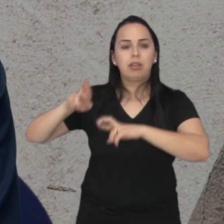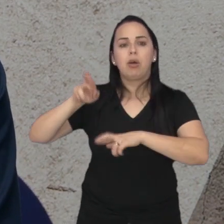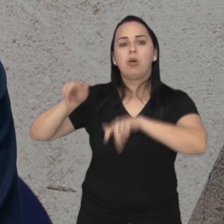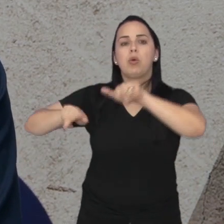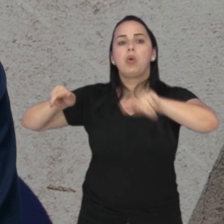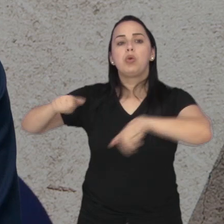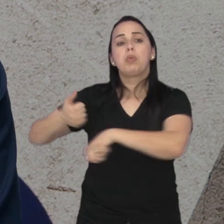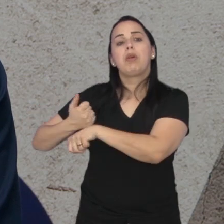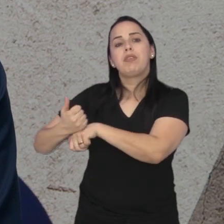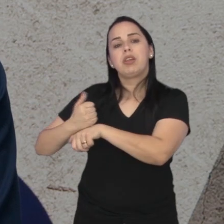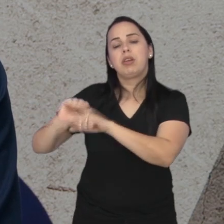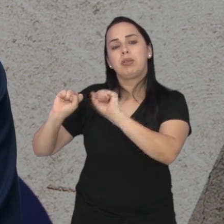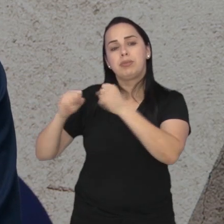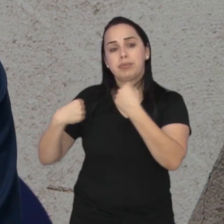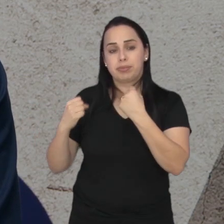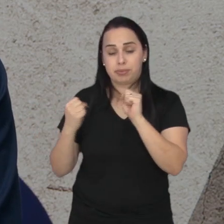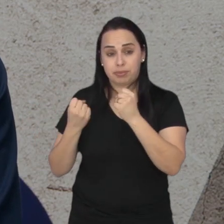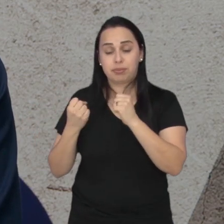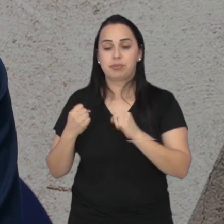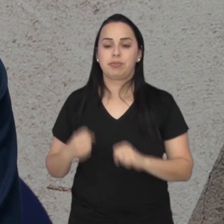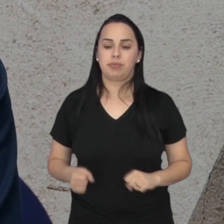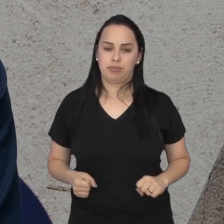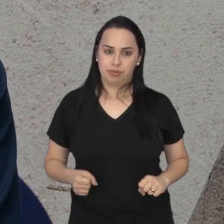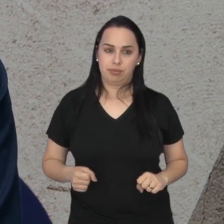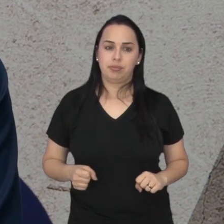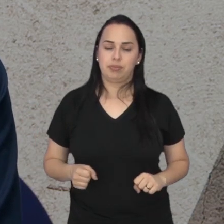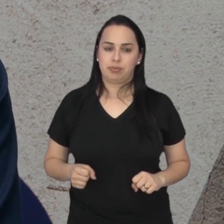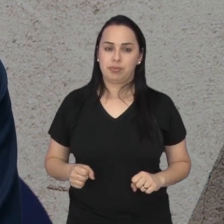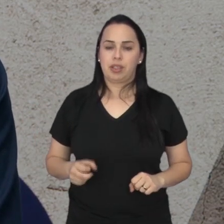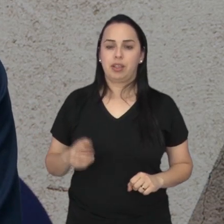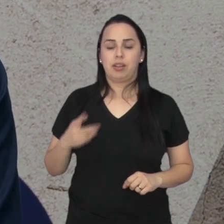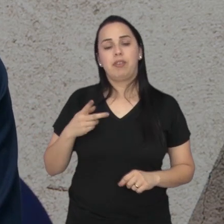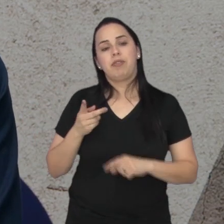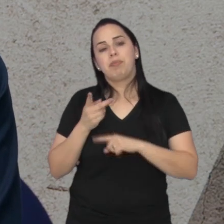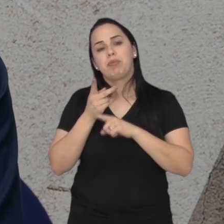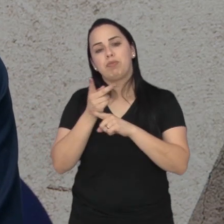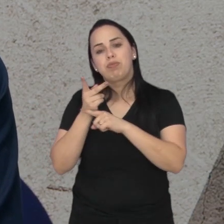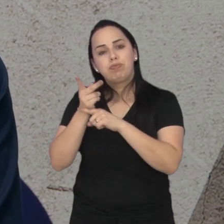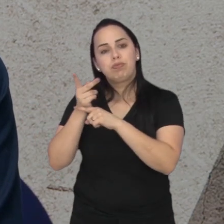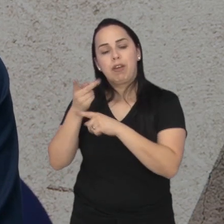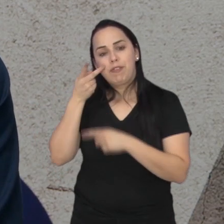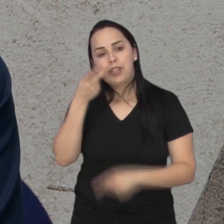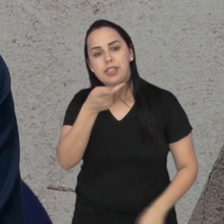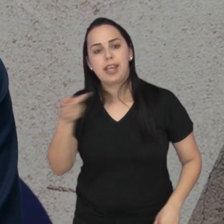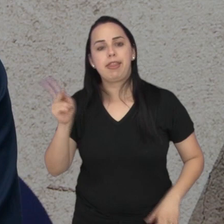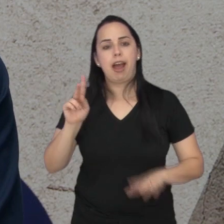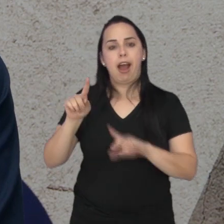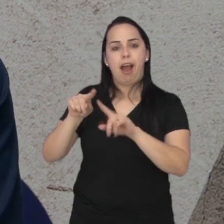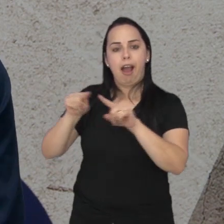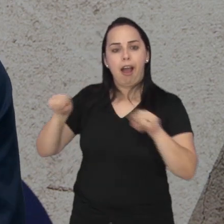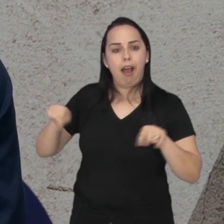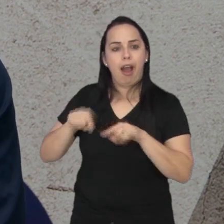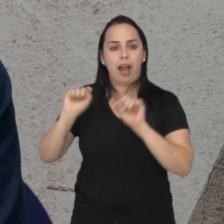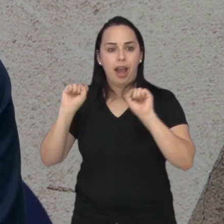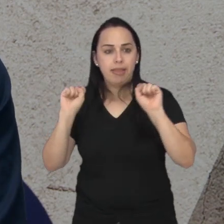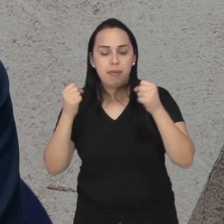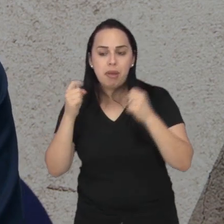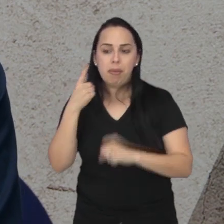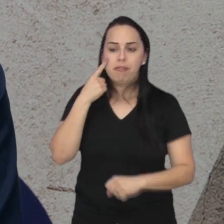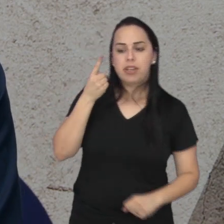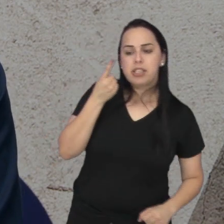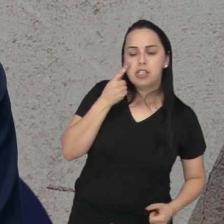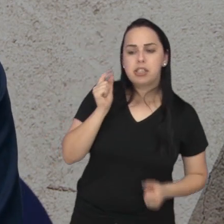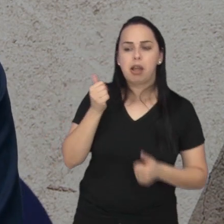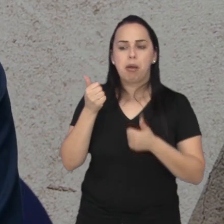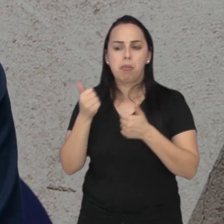toda a atuação do profissional de educação física. Então, ele vai em academias para verificar como que está